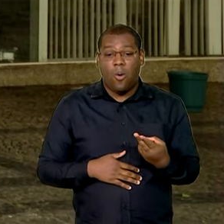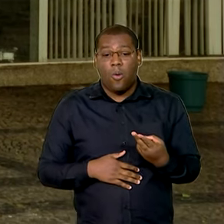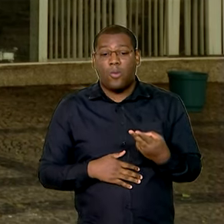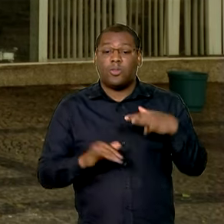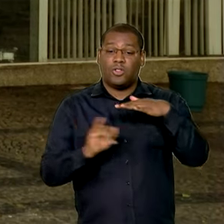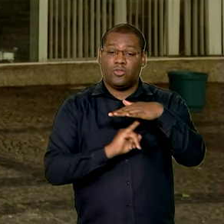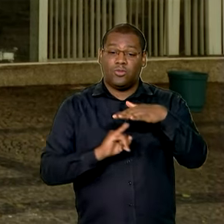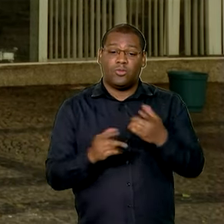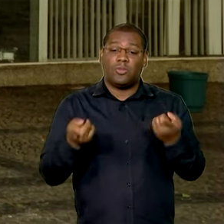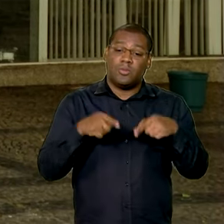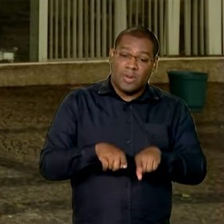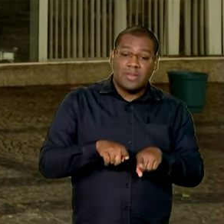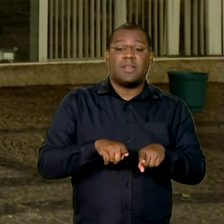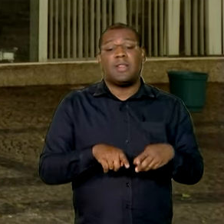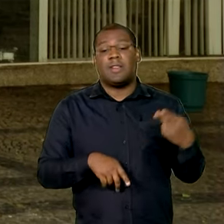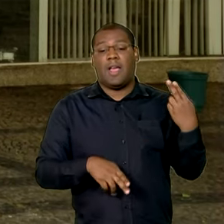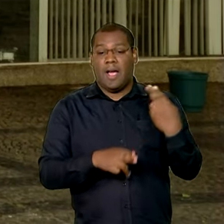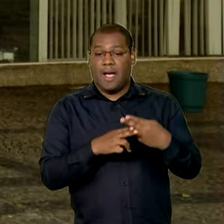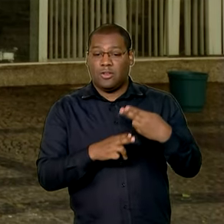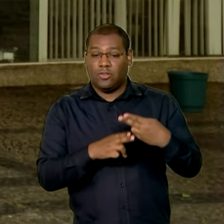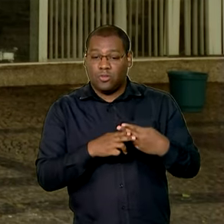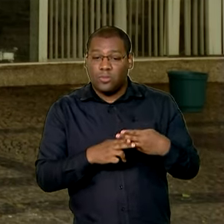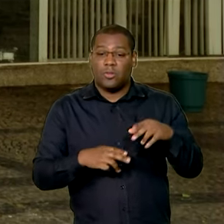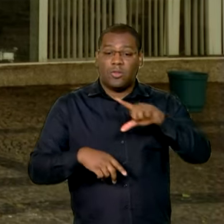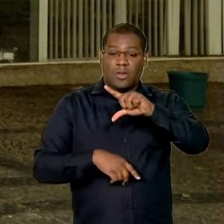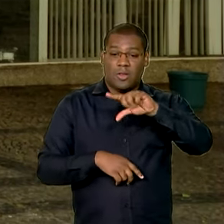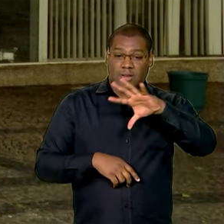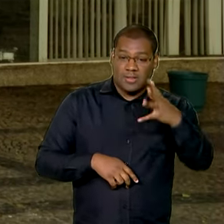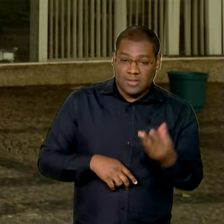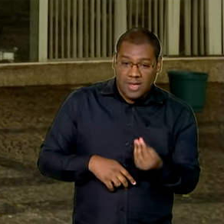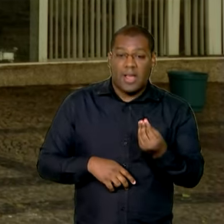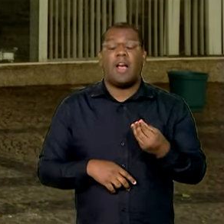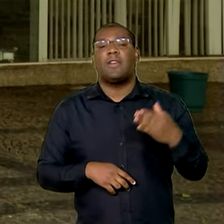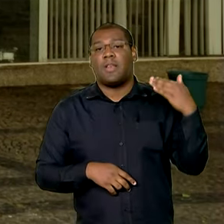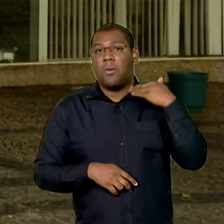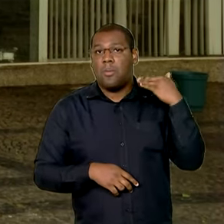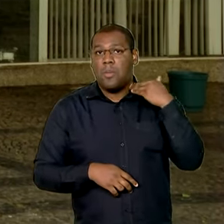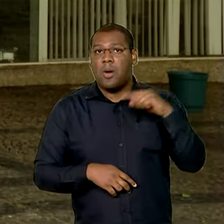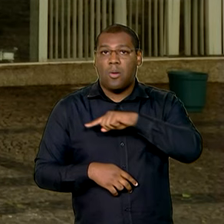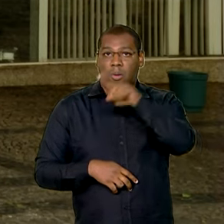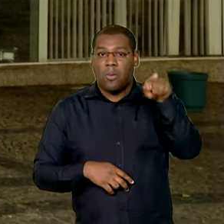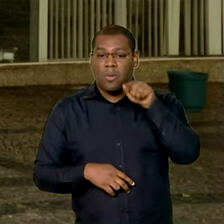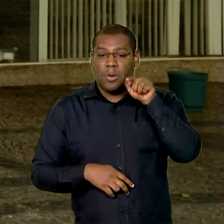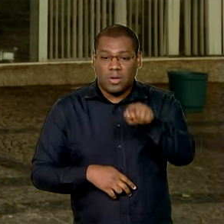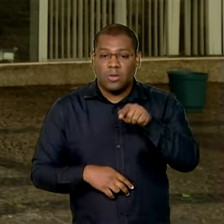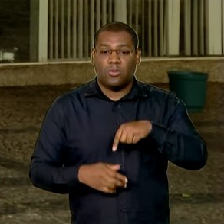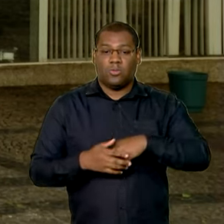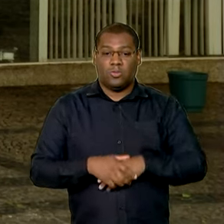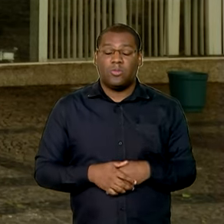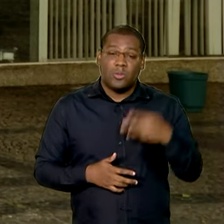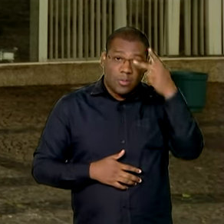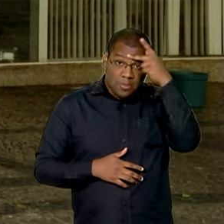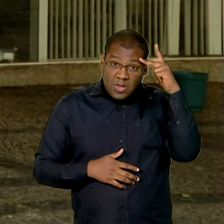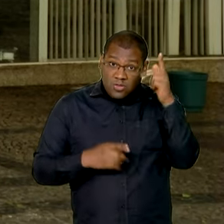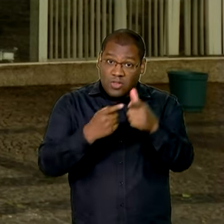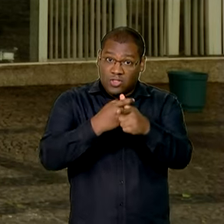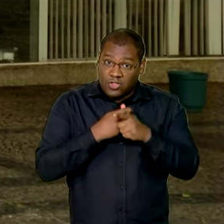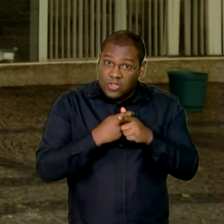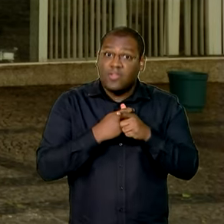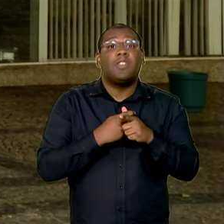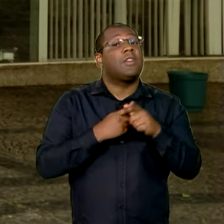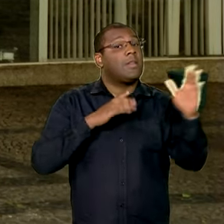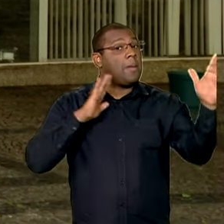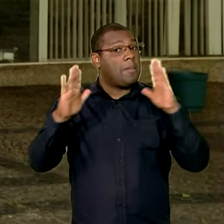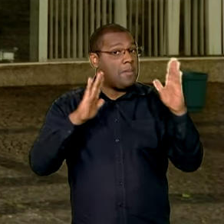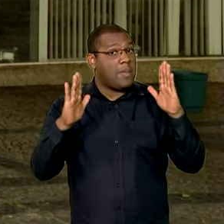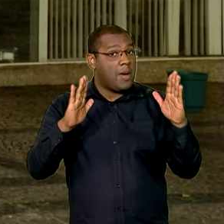parceiras como a Caixa Econômica Federal o Serasa e o Banco Itaú. Lembrando para os endividados que o prazo vai terminar